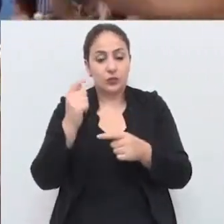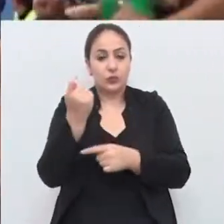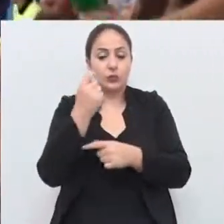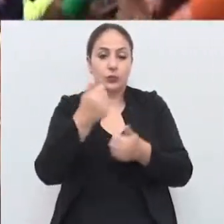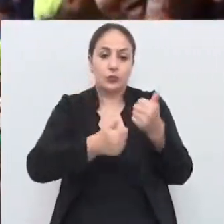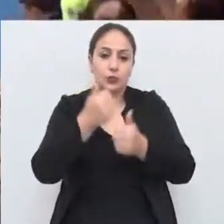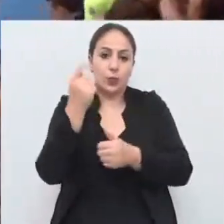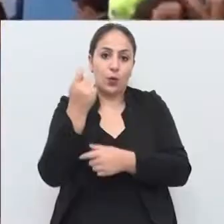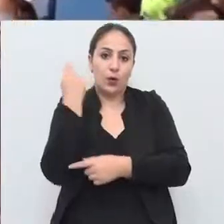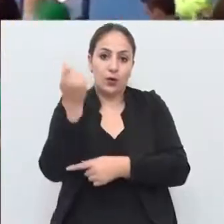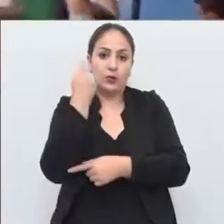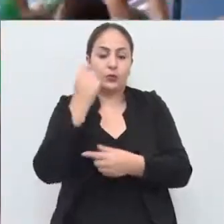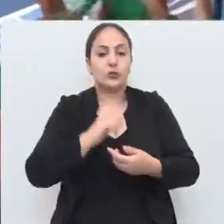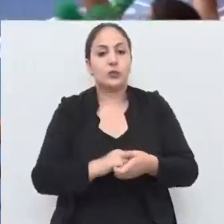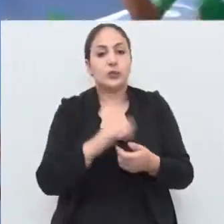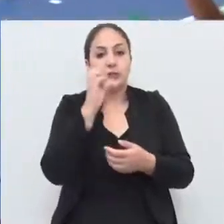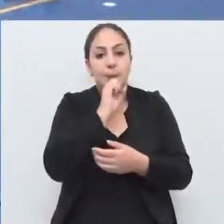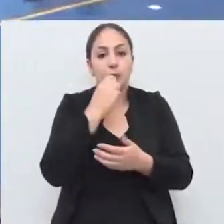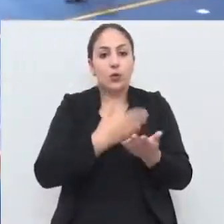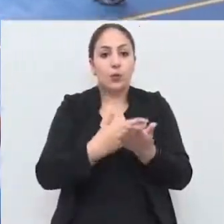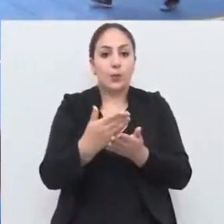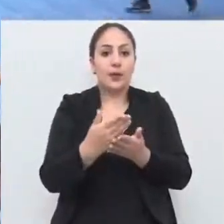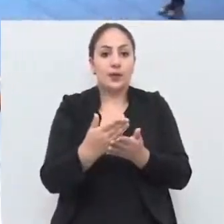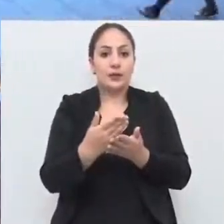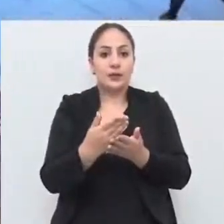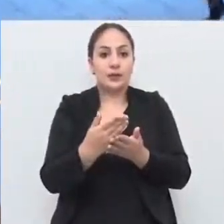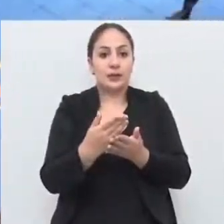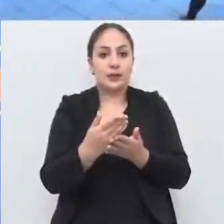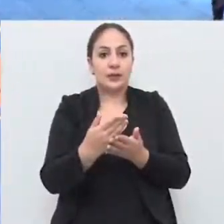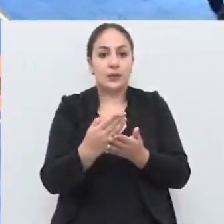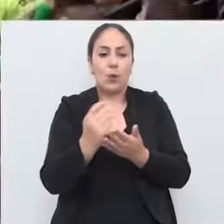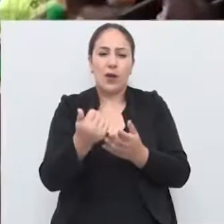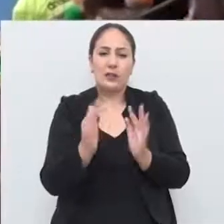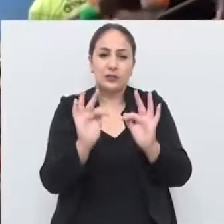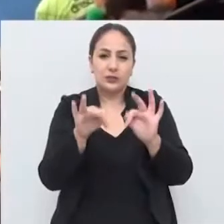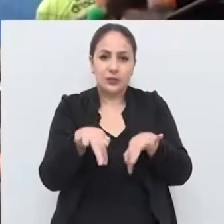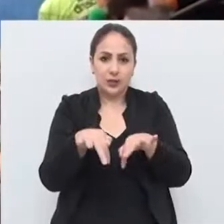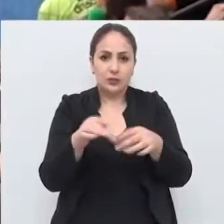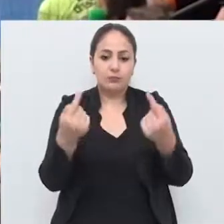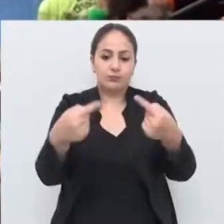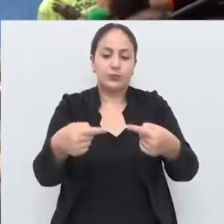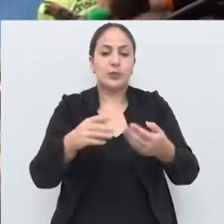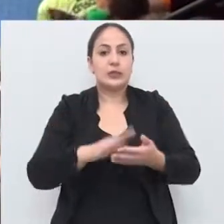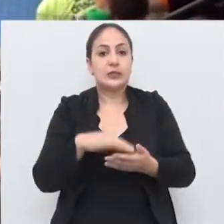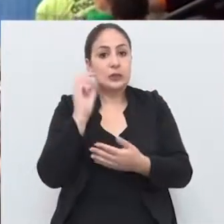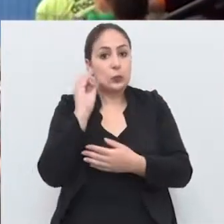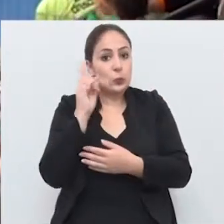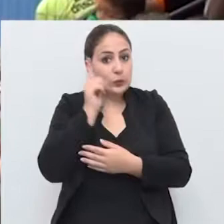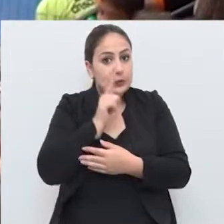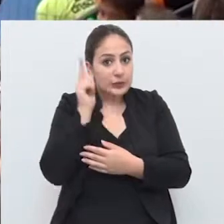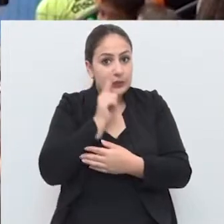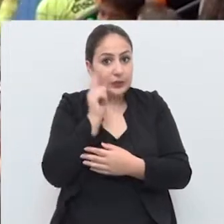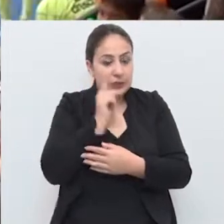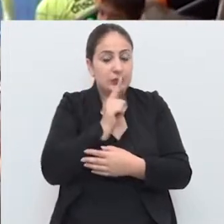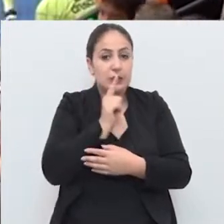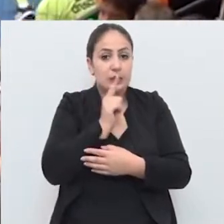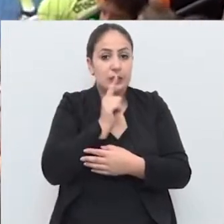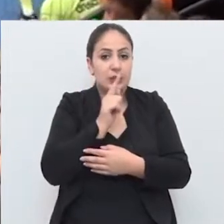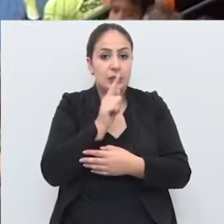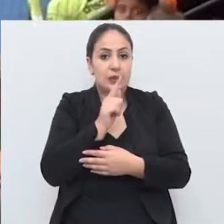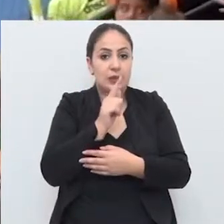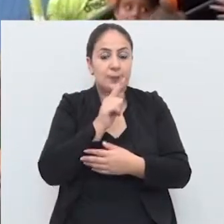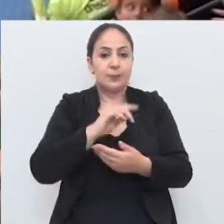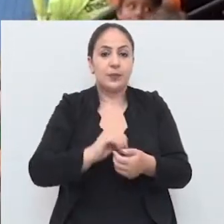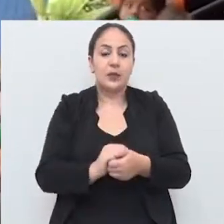sábado, o time começa a disputa das semifinais da competição. Se passar pela Aje de Guaporé, estará